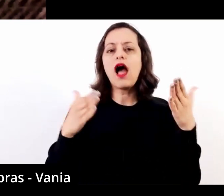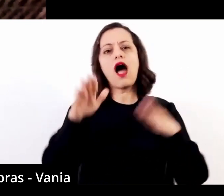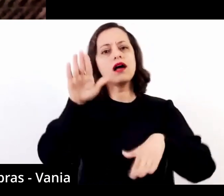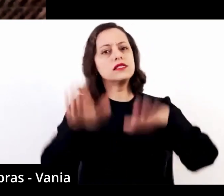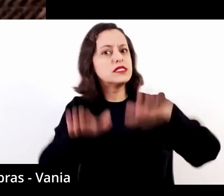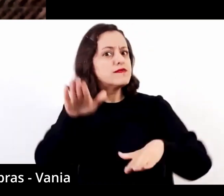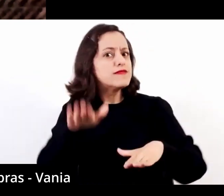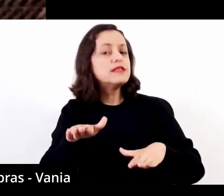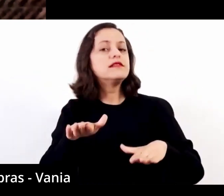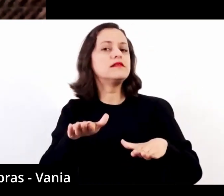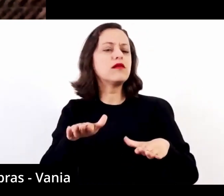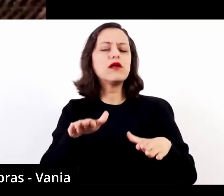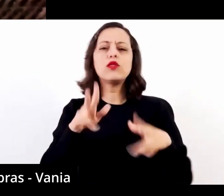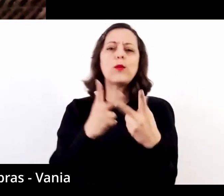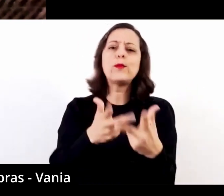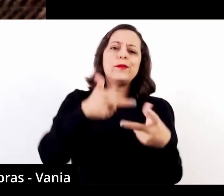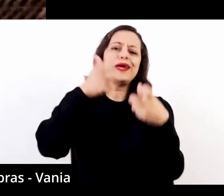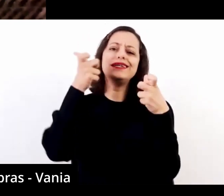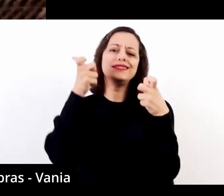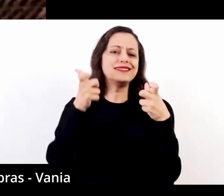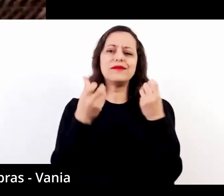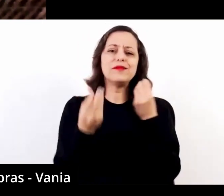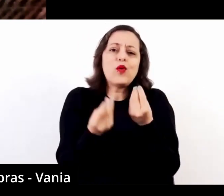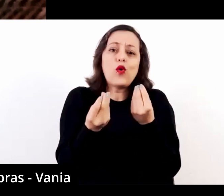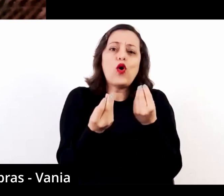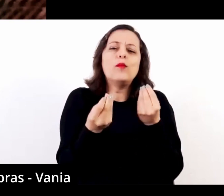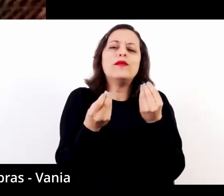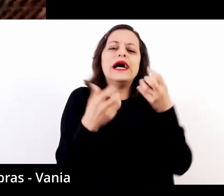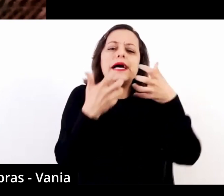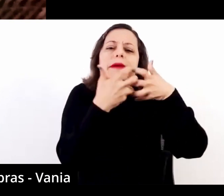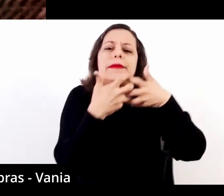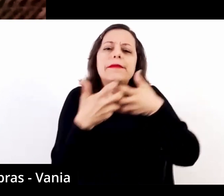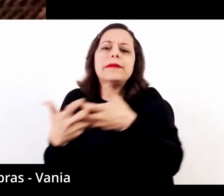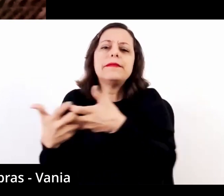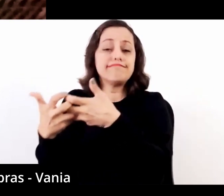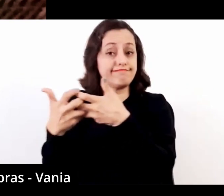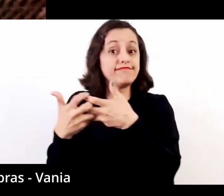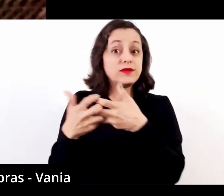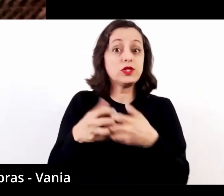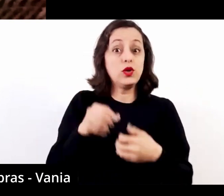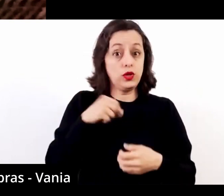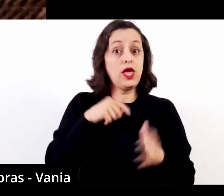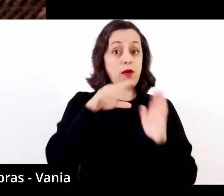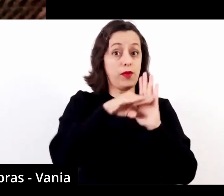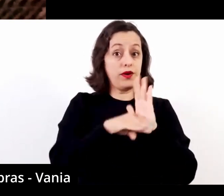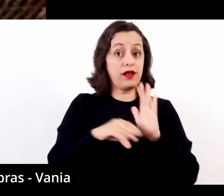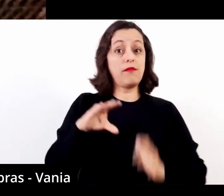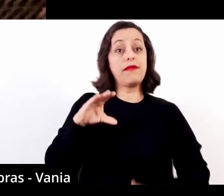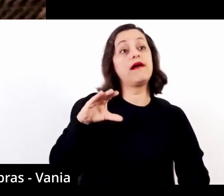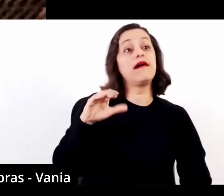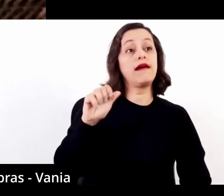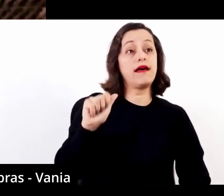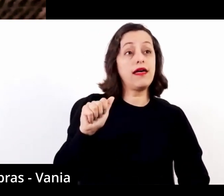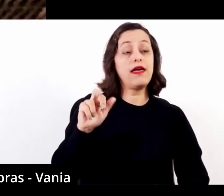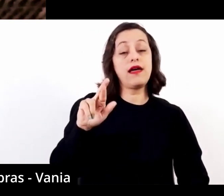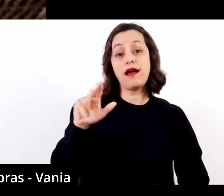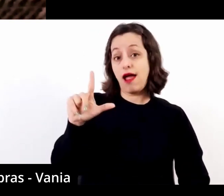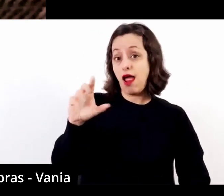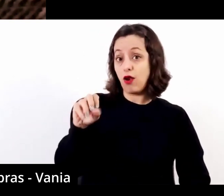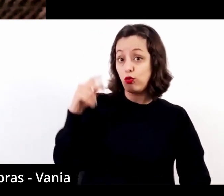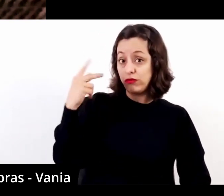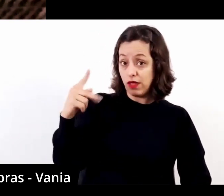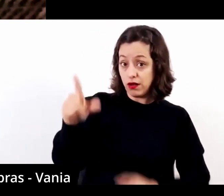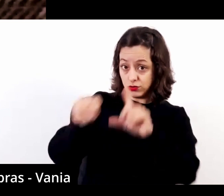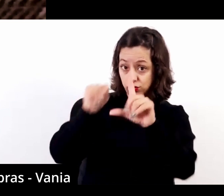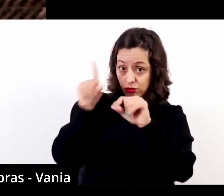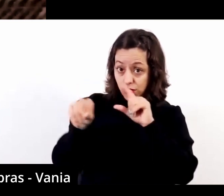sutil. E eu acho que o grande mérito do programa do Carlo é que, além de um programa belíssimo, desafiador